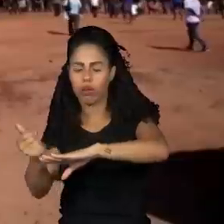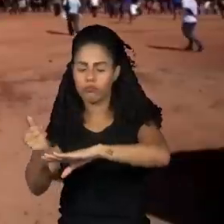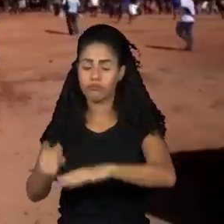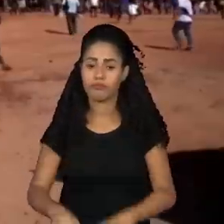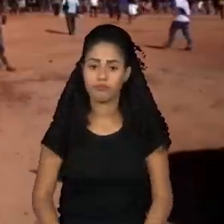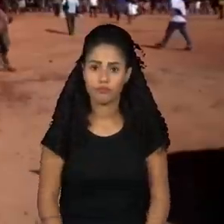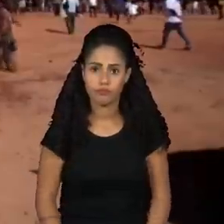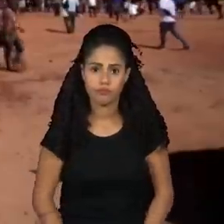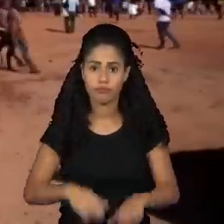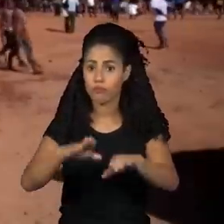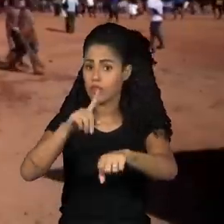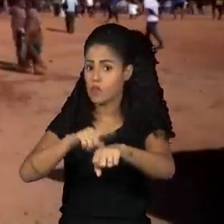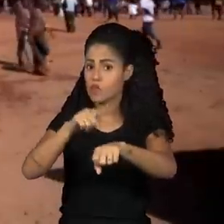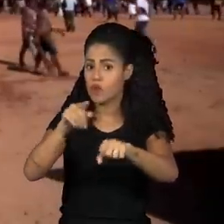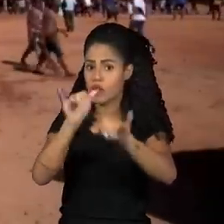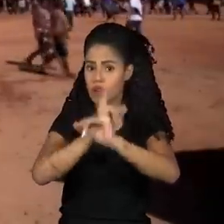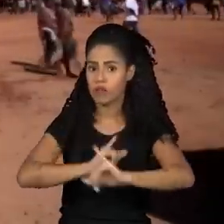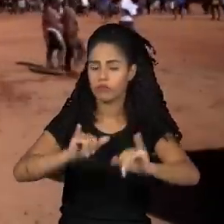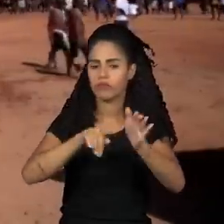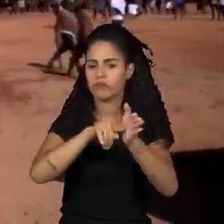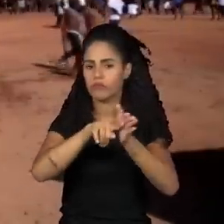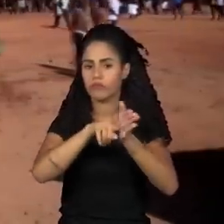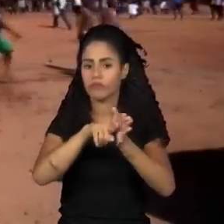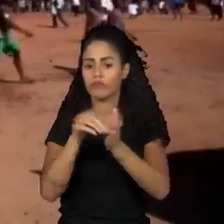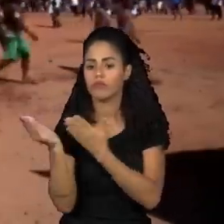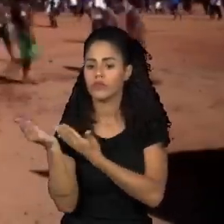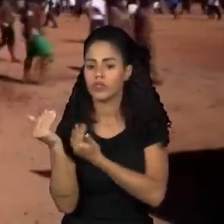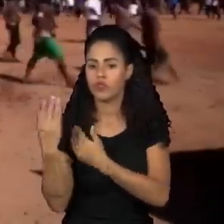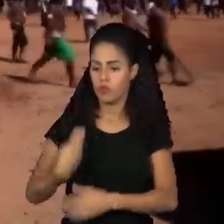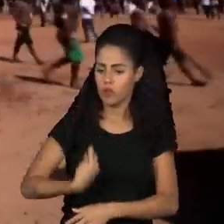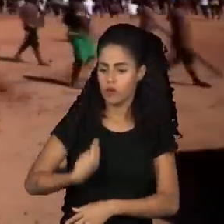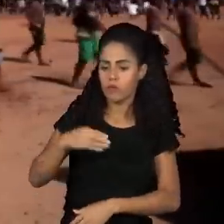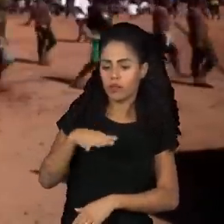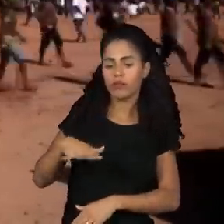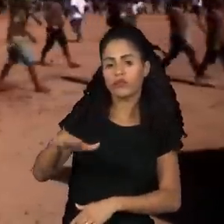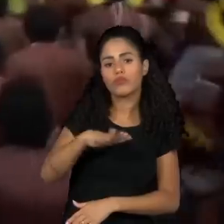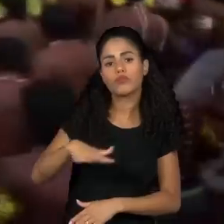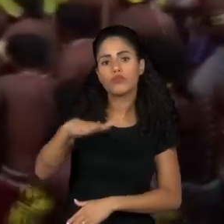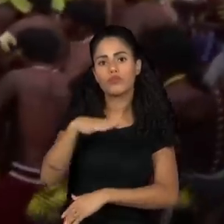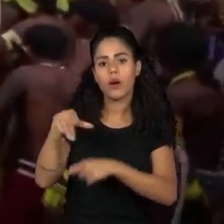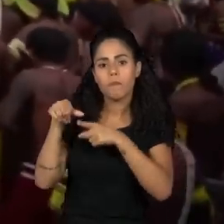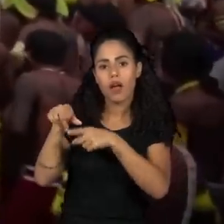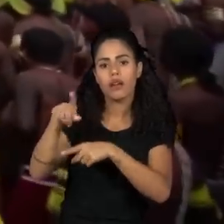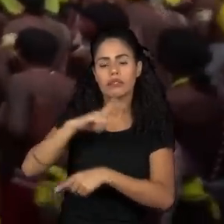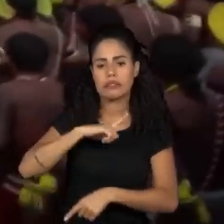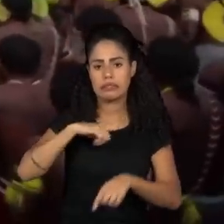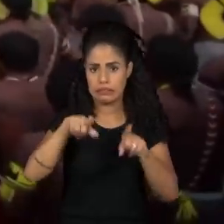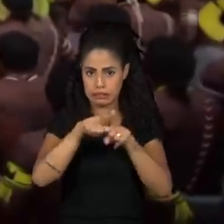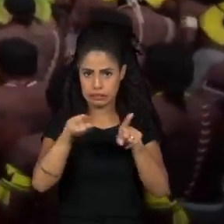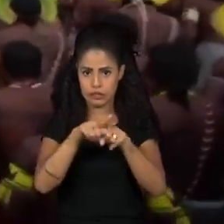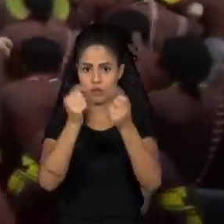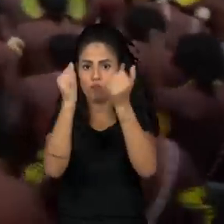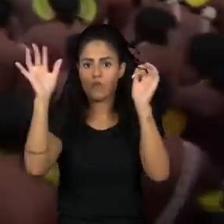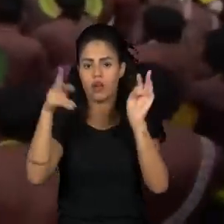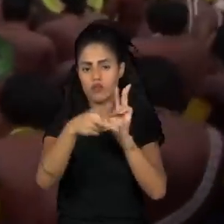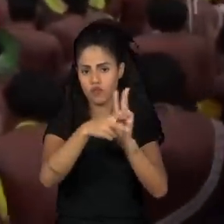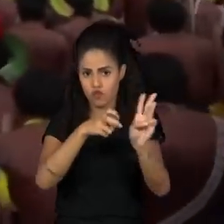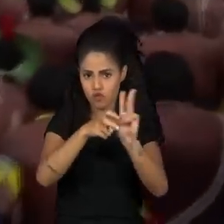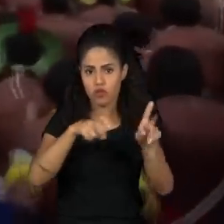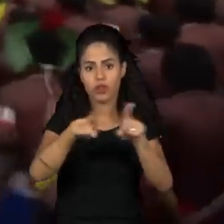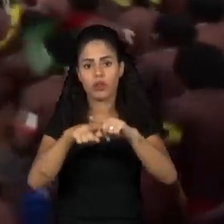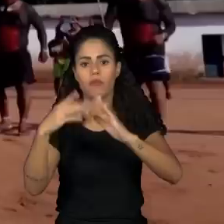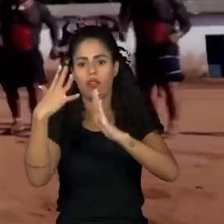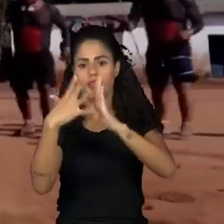Mas um recorte da pesquisa indica que jovens que vivem nas áreas periféricas e nos territórios indígenas e